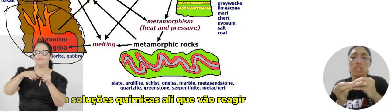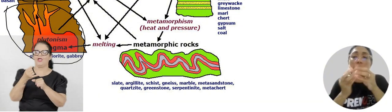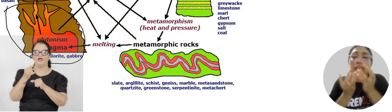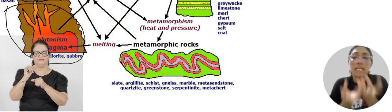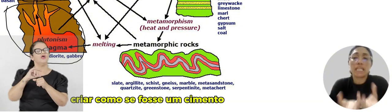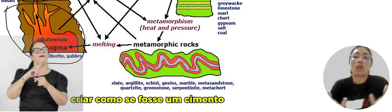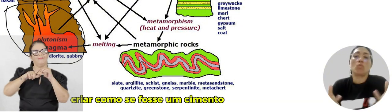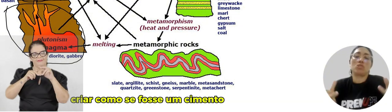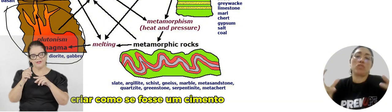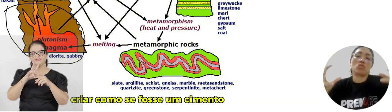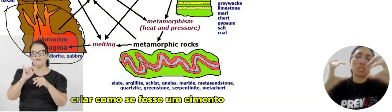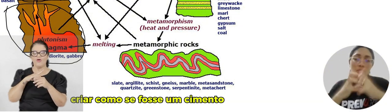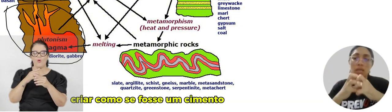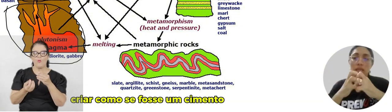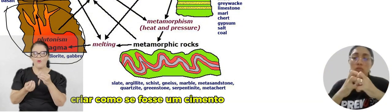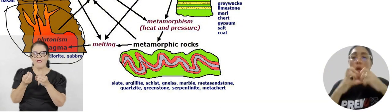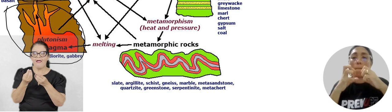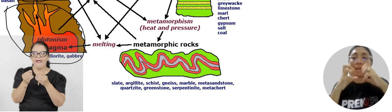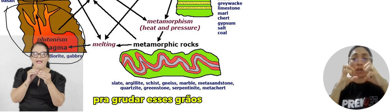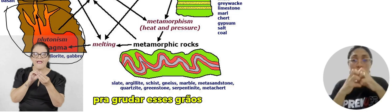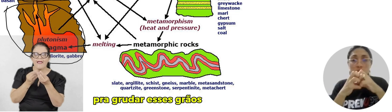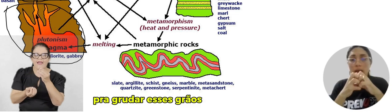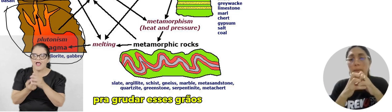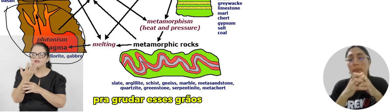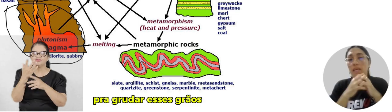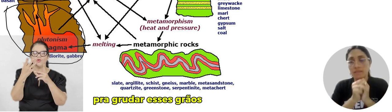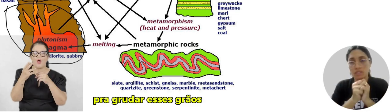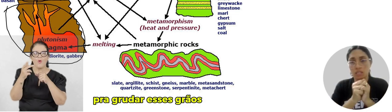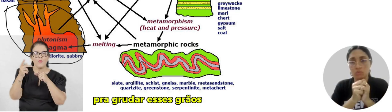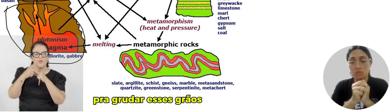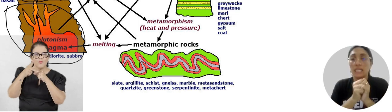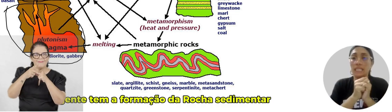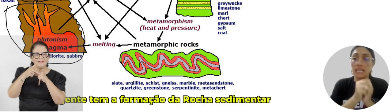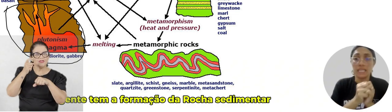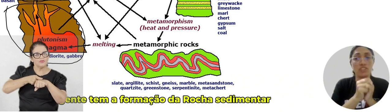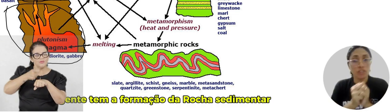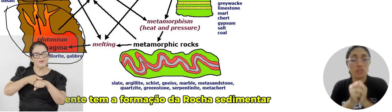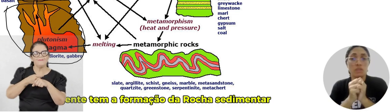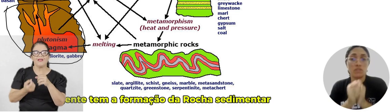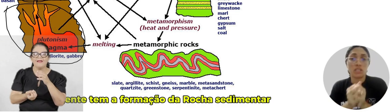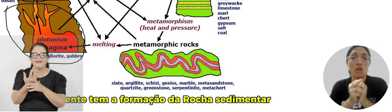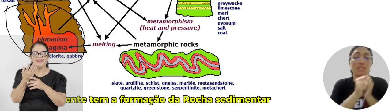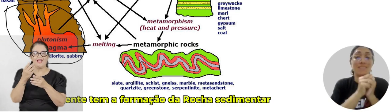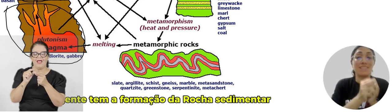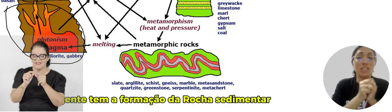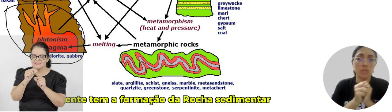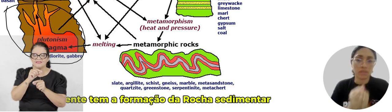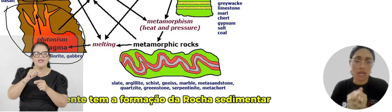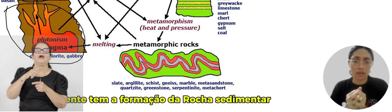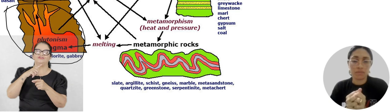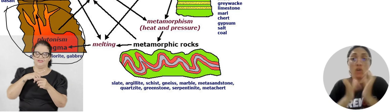reagir, criar como se fosse um cimento para grudar esses grãos. E daí a gente tem a formação da rocha